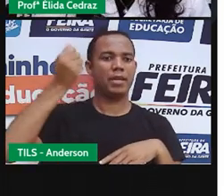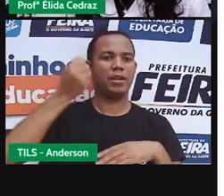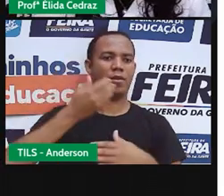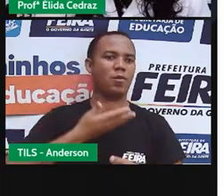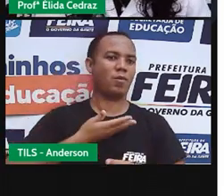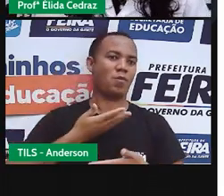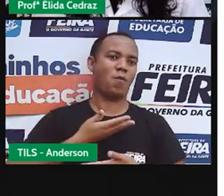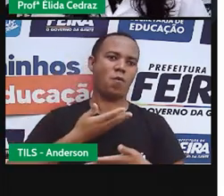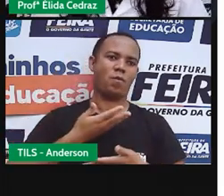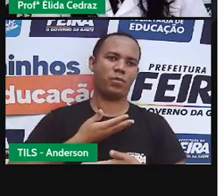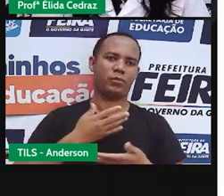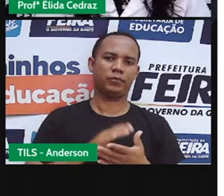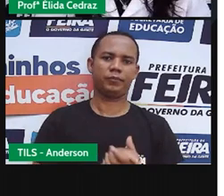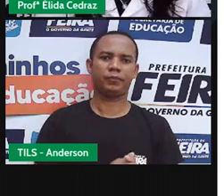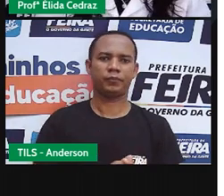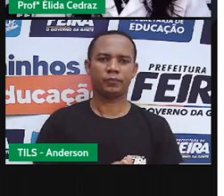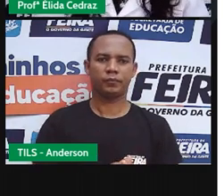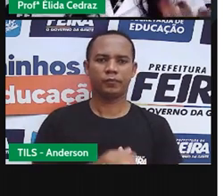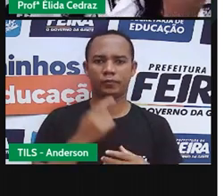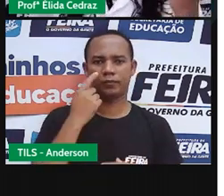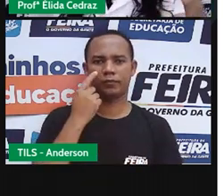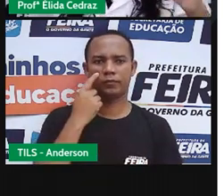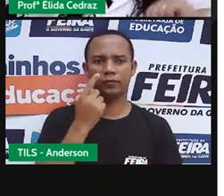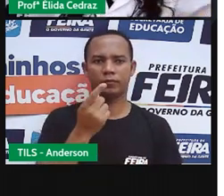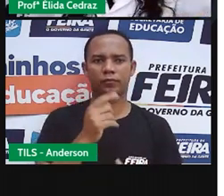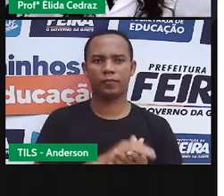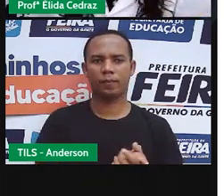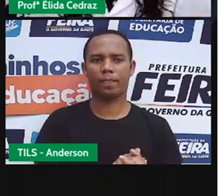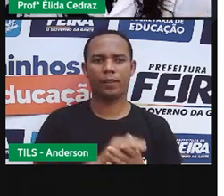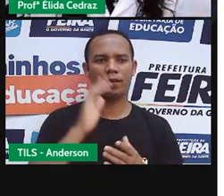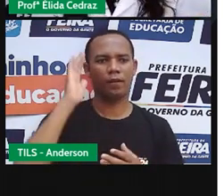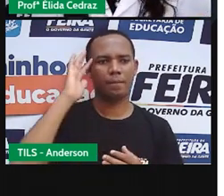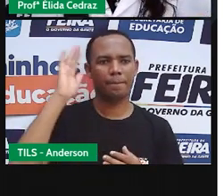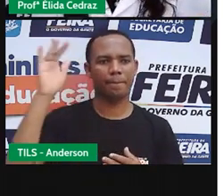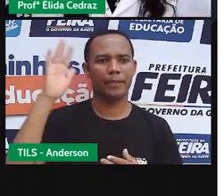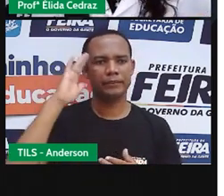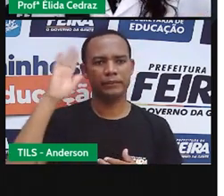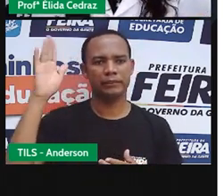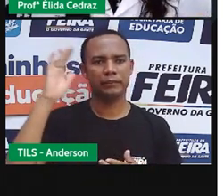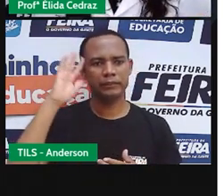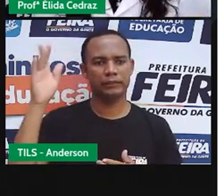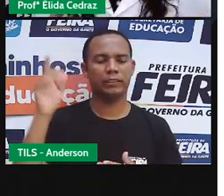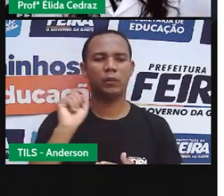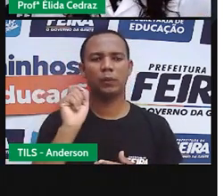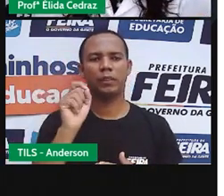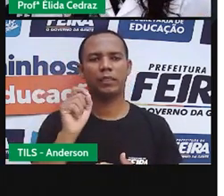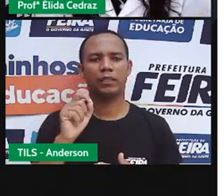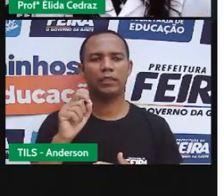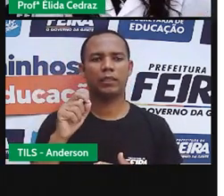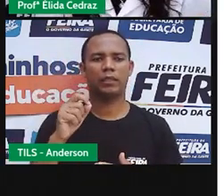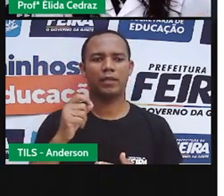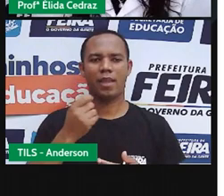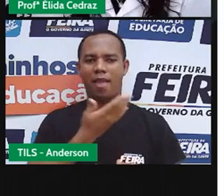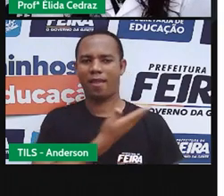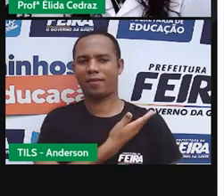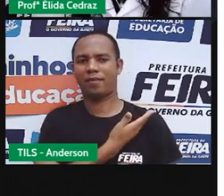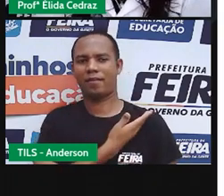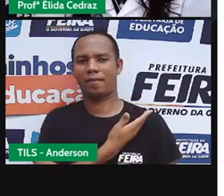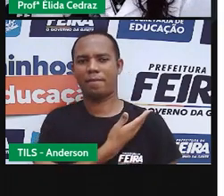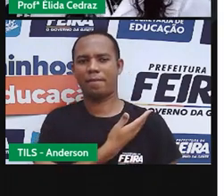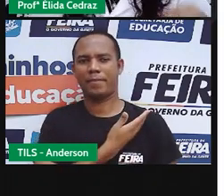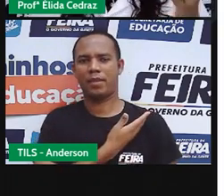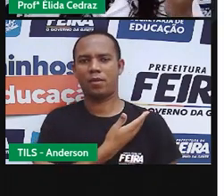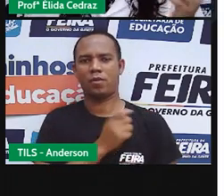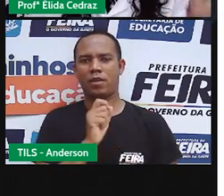seu corpo tem. Aí olha só. Imagina a quantidade de melanina que o nosso amigo Lace